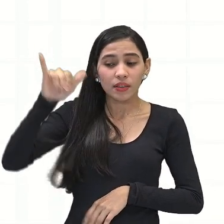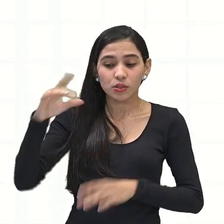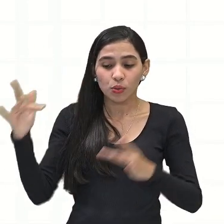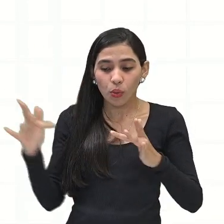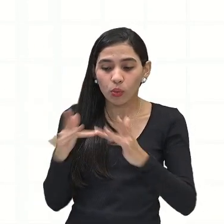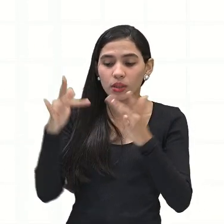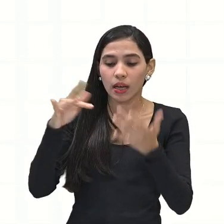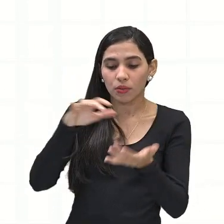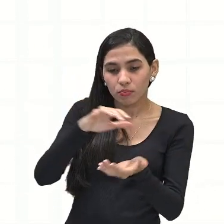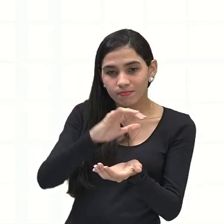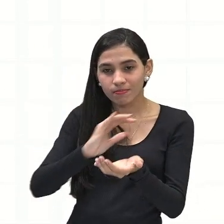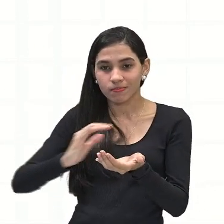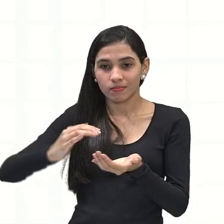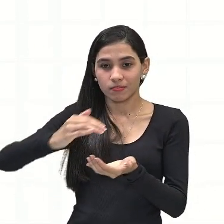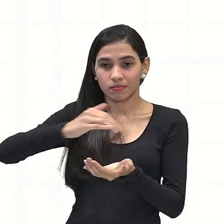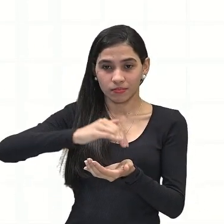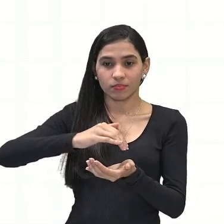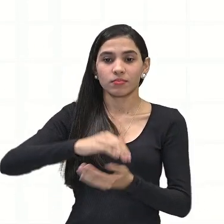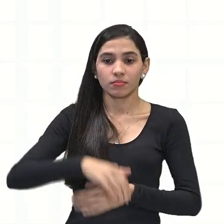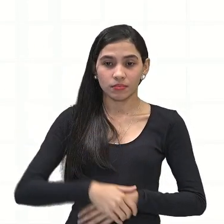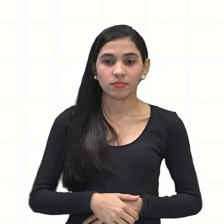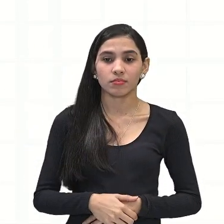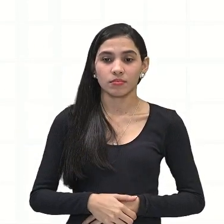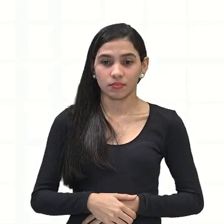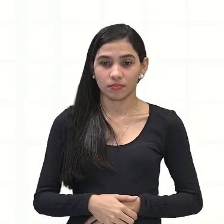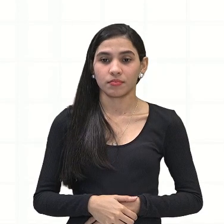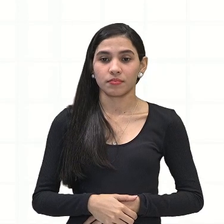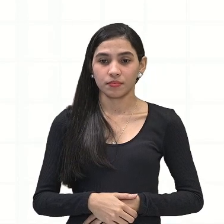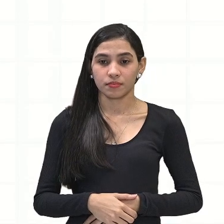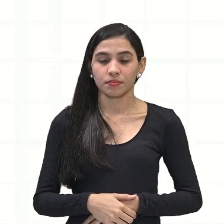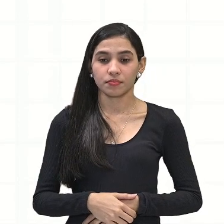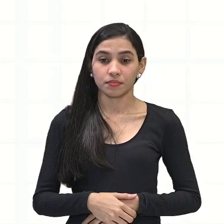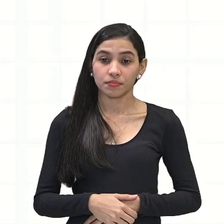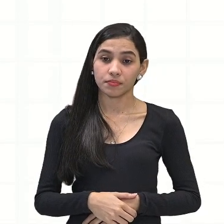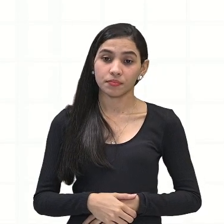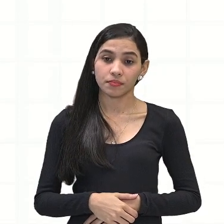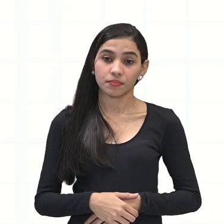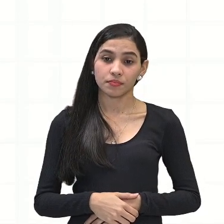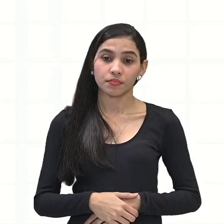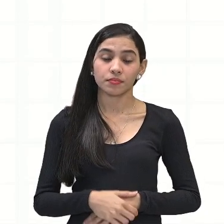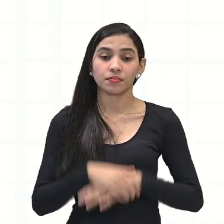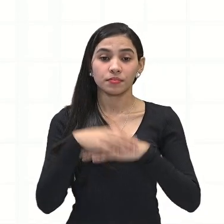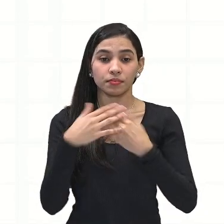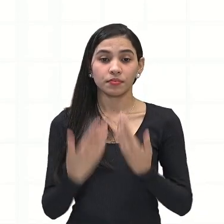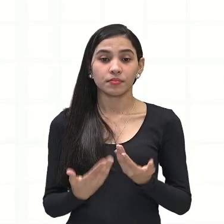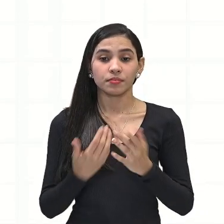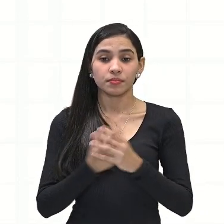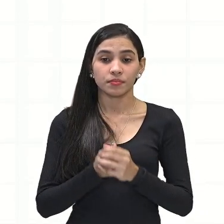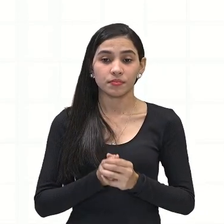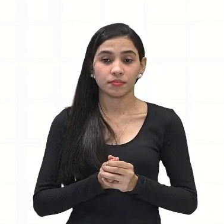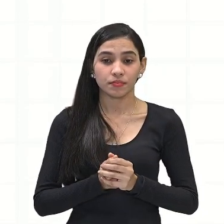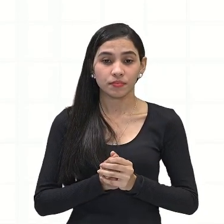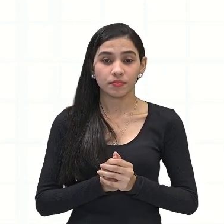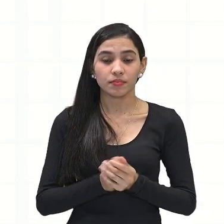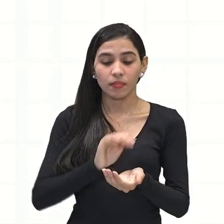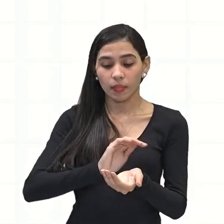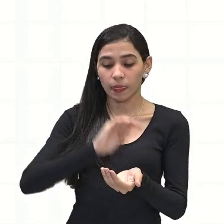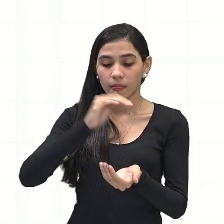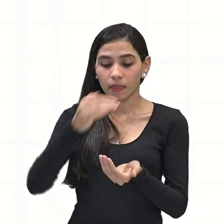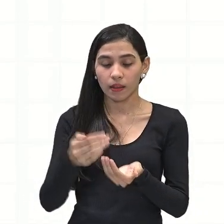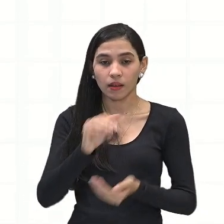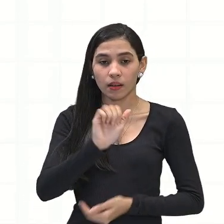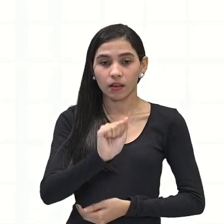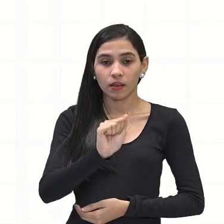superfície da Terra. Então, nós temos aí que esta camada de